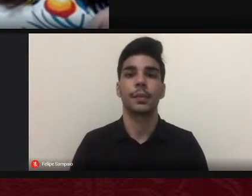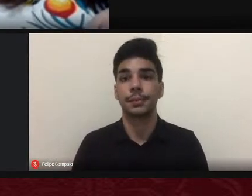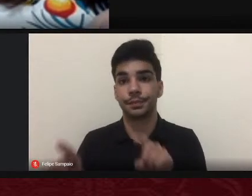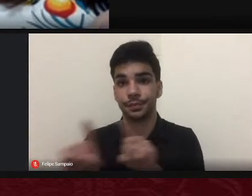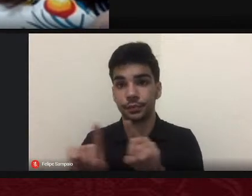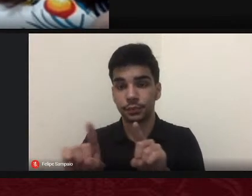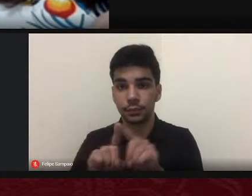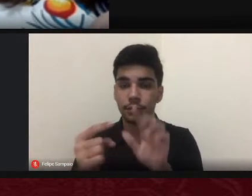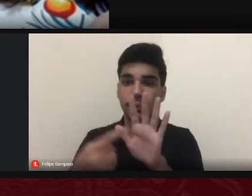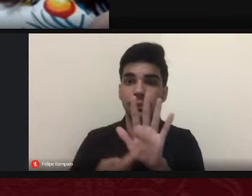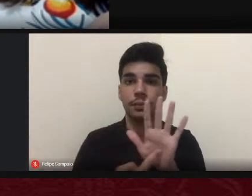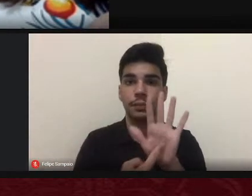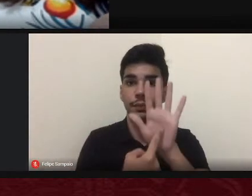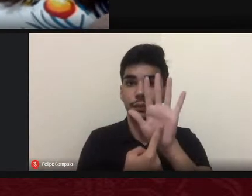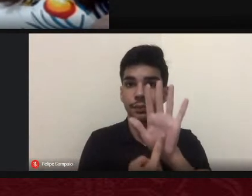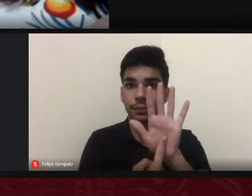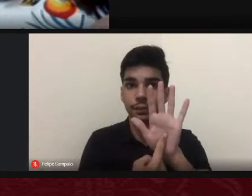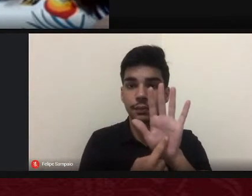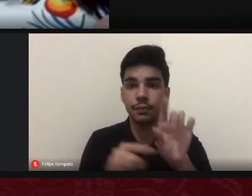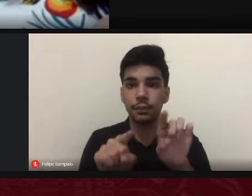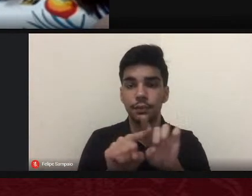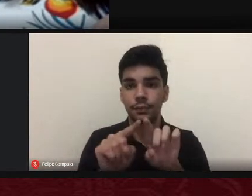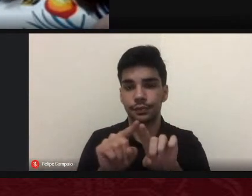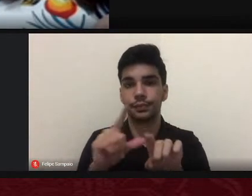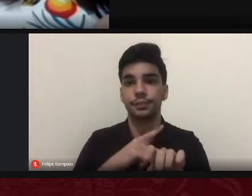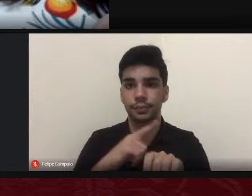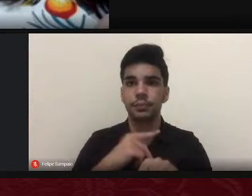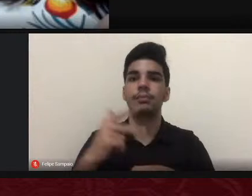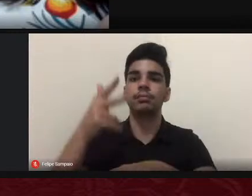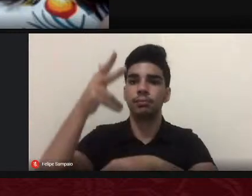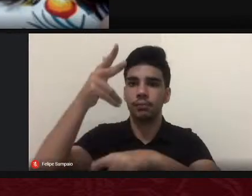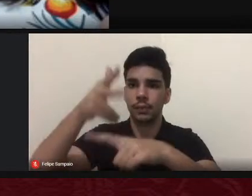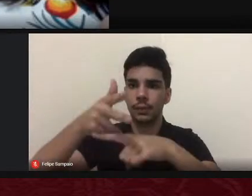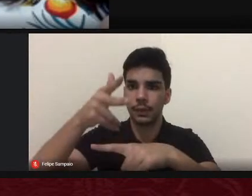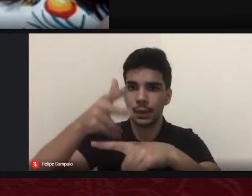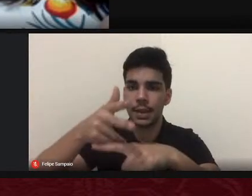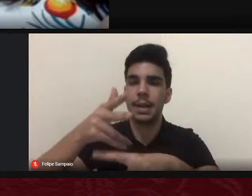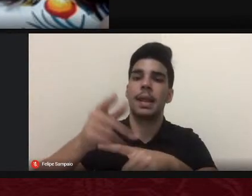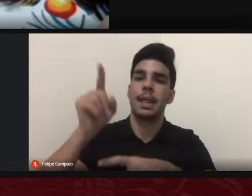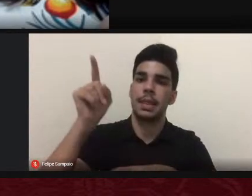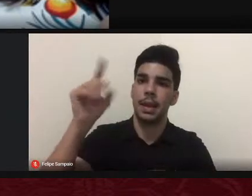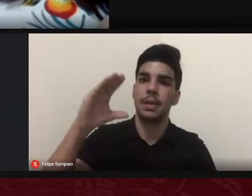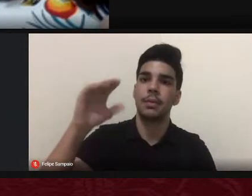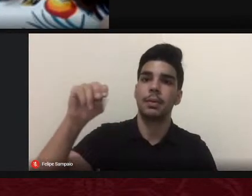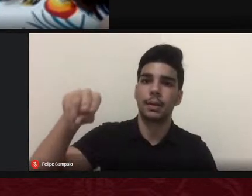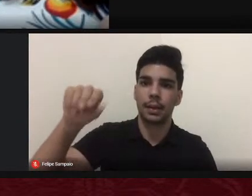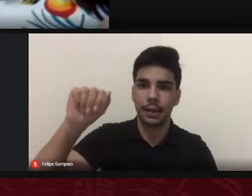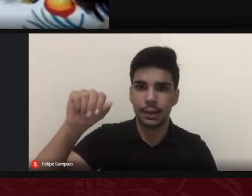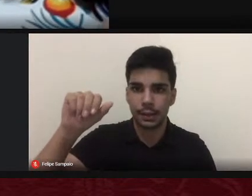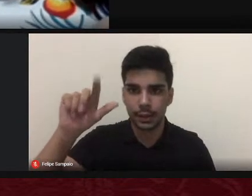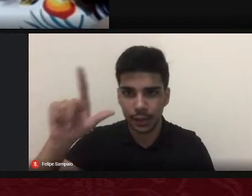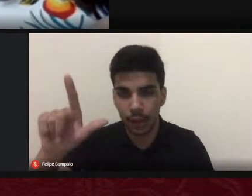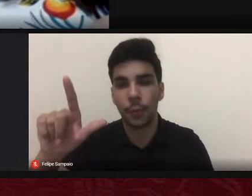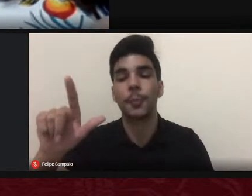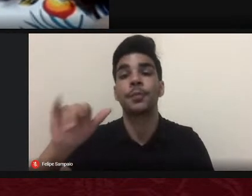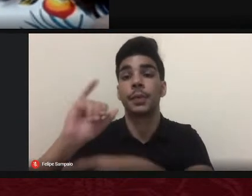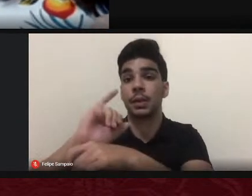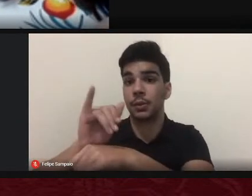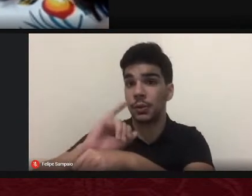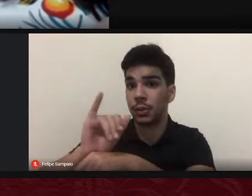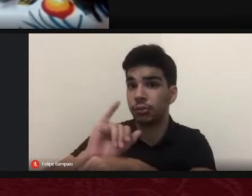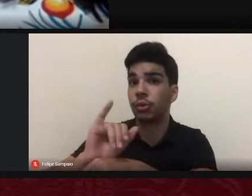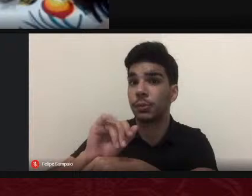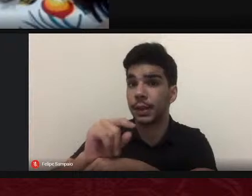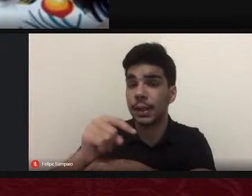apresentação do vídeo no canal do Youtube disponível para visualização no canal da editora